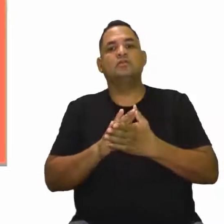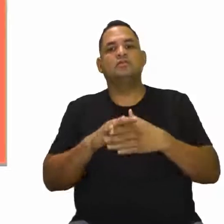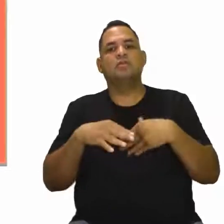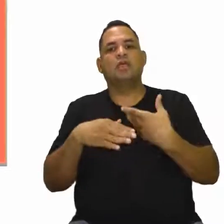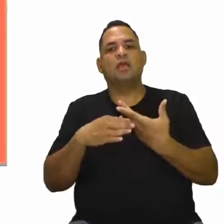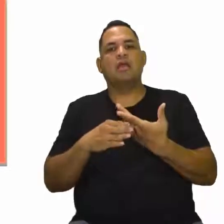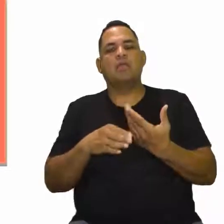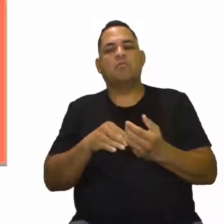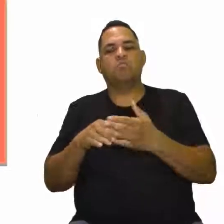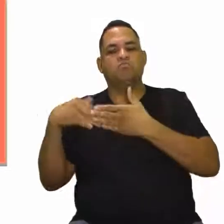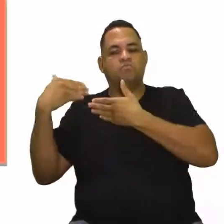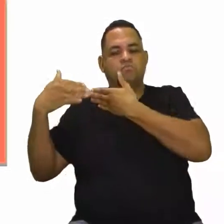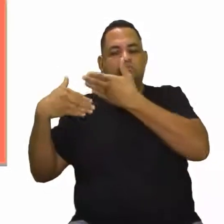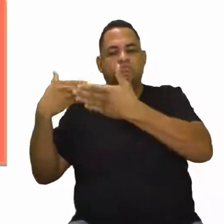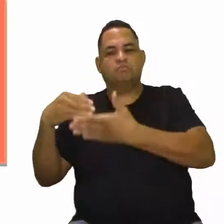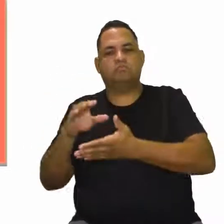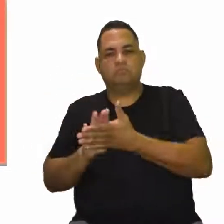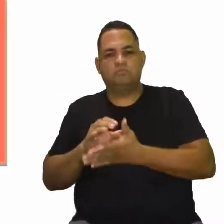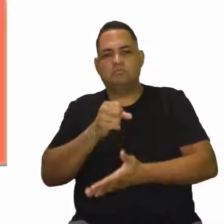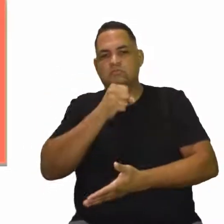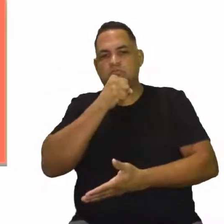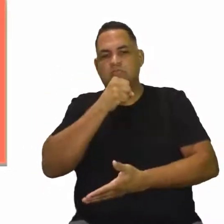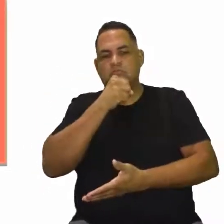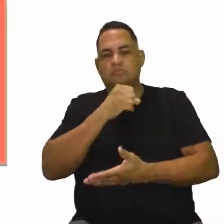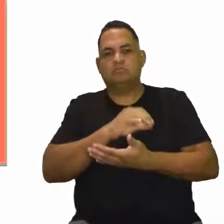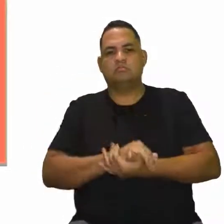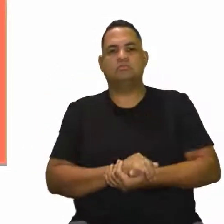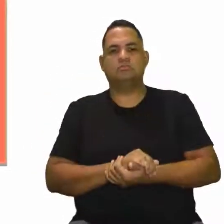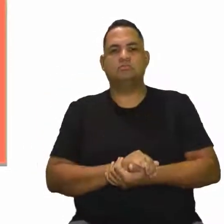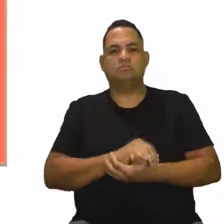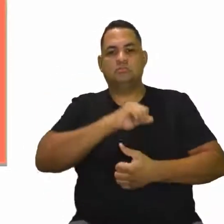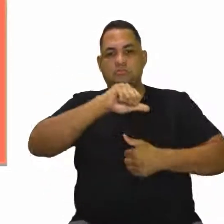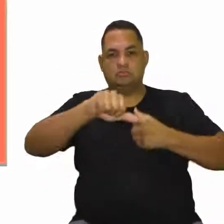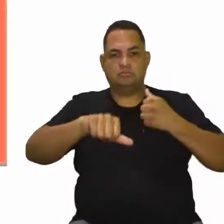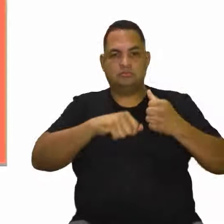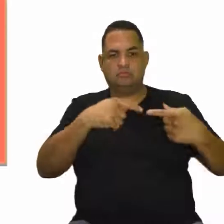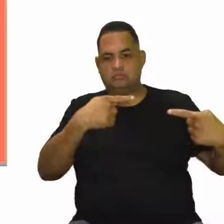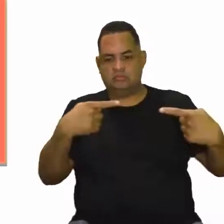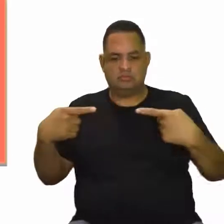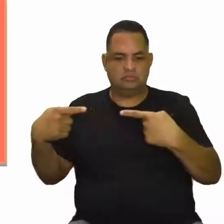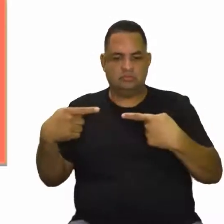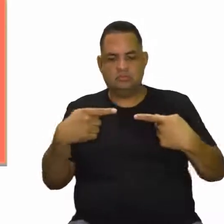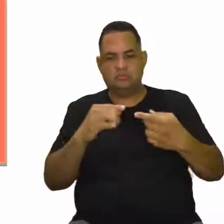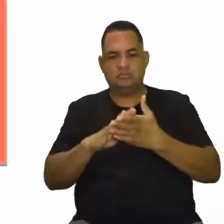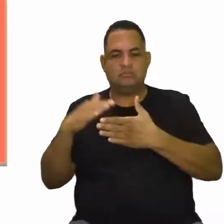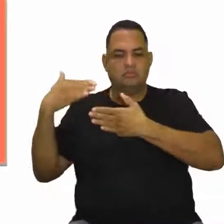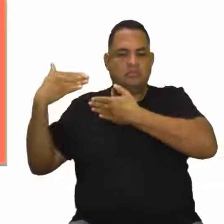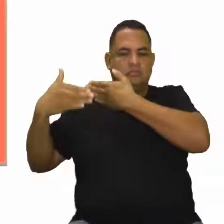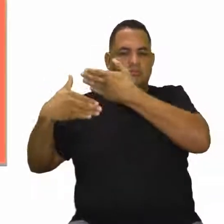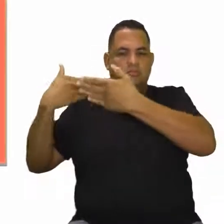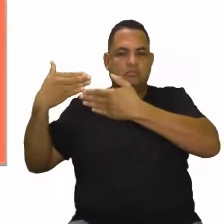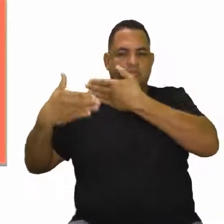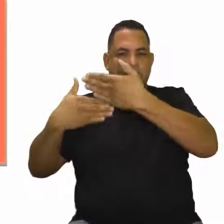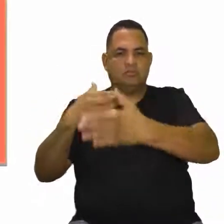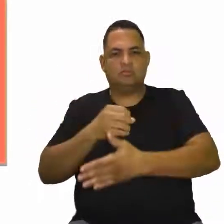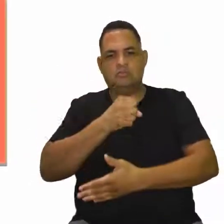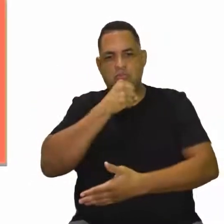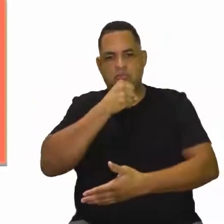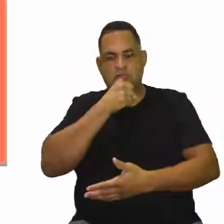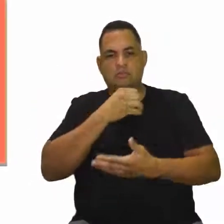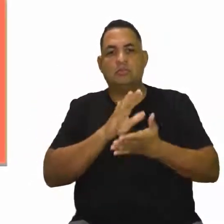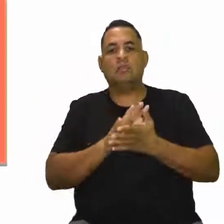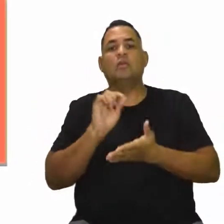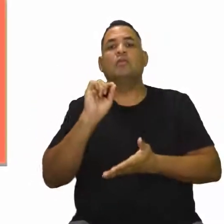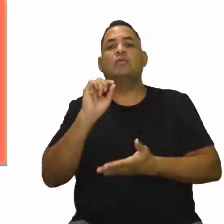nós trabalharemos aí na segunda sub-temática, alterações relacionadas ao envelhecimento.